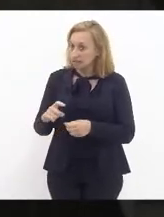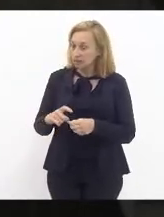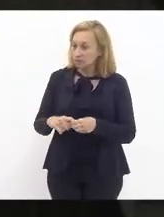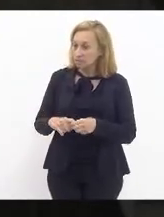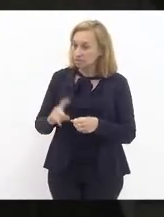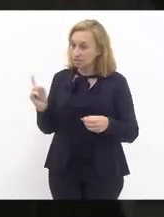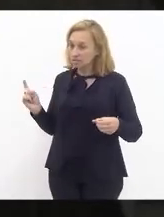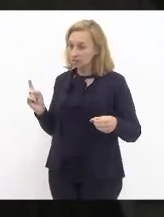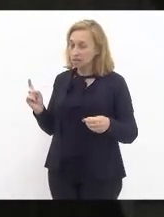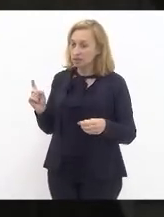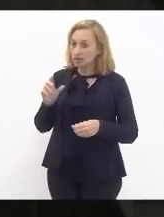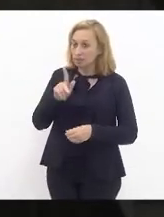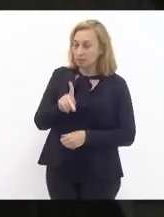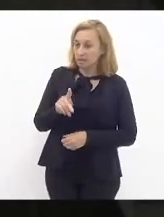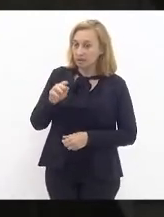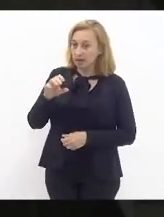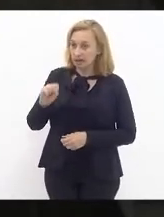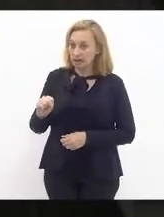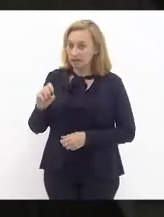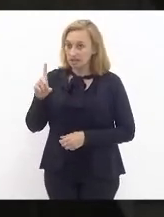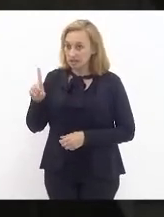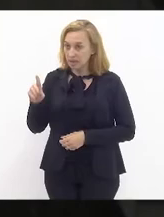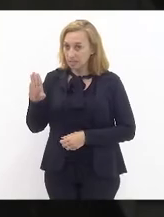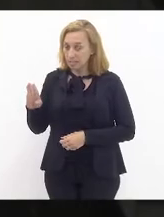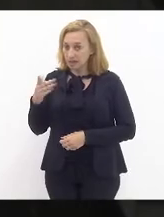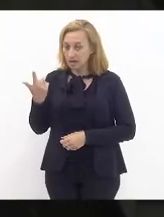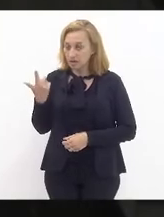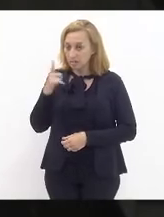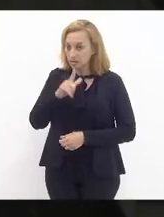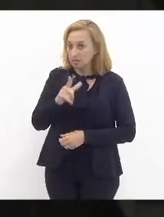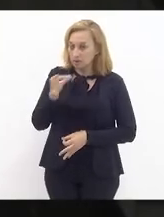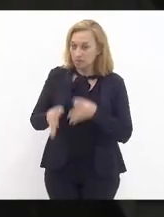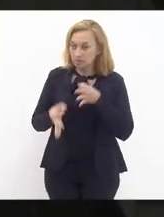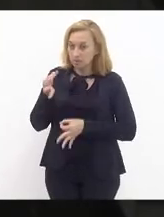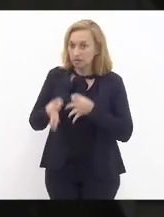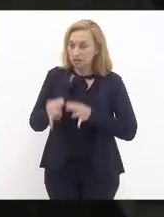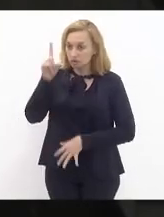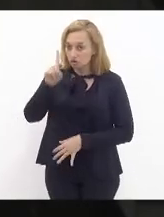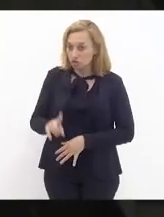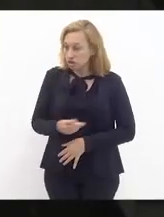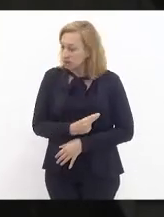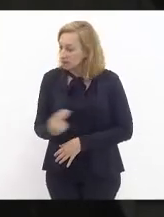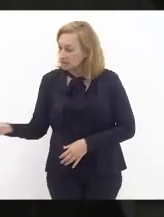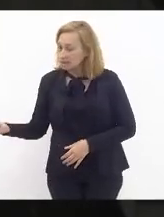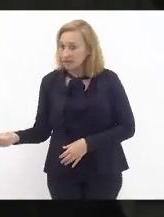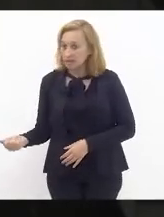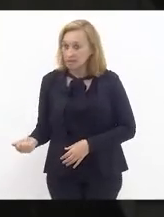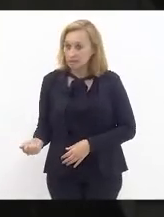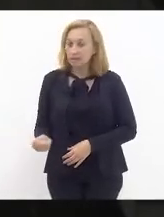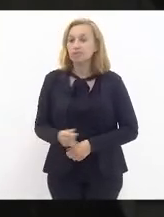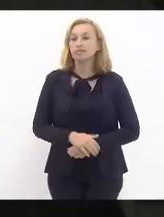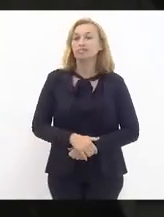e ganhei na justiça por 6 a 0 o direito de sair do PSDB,